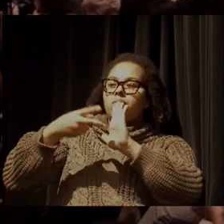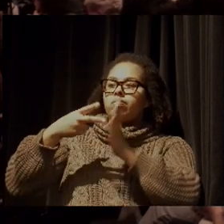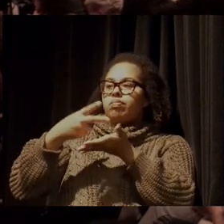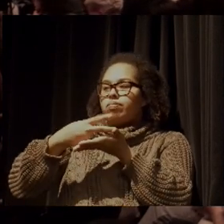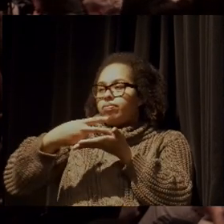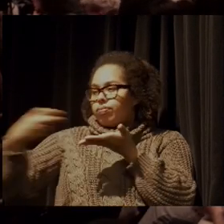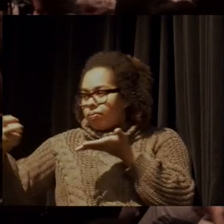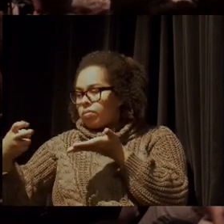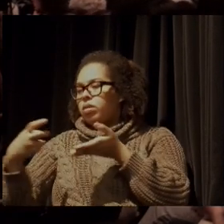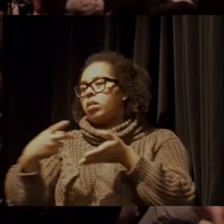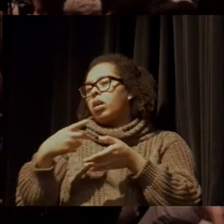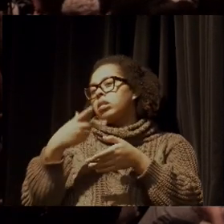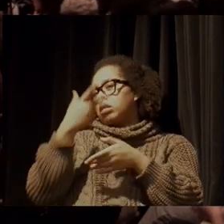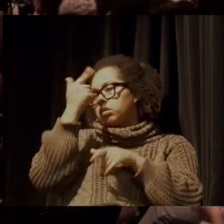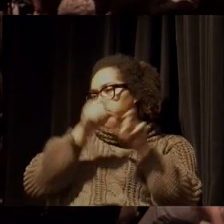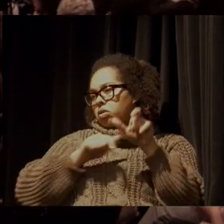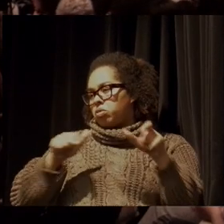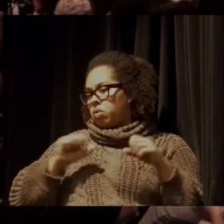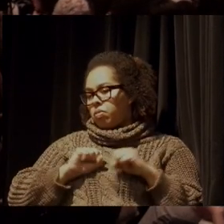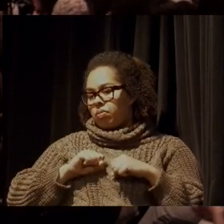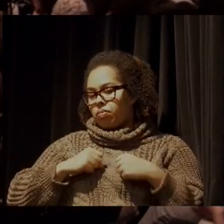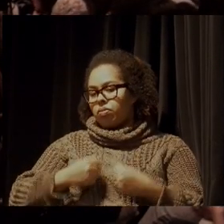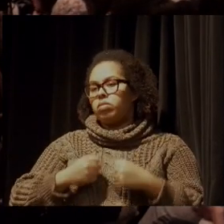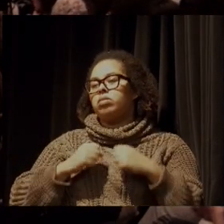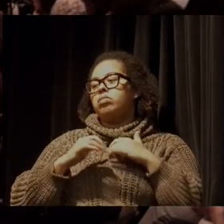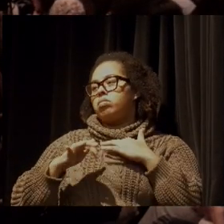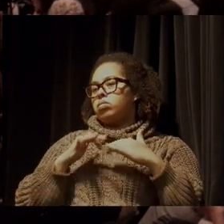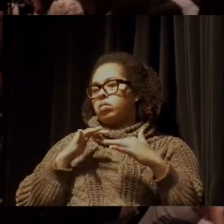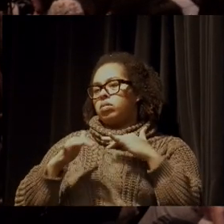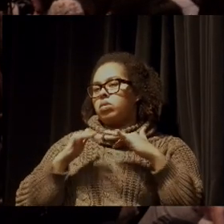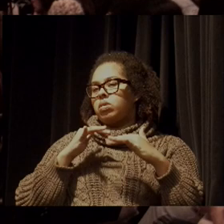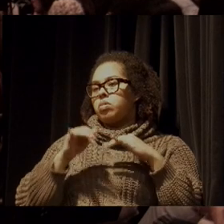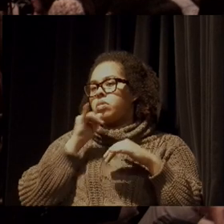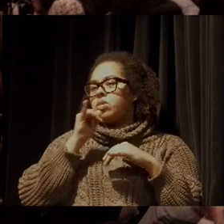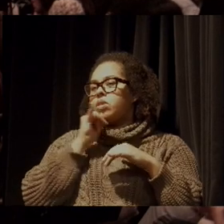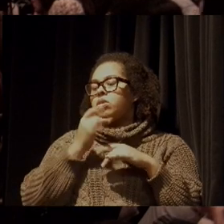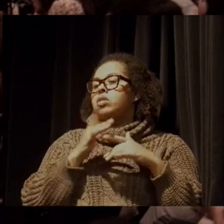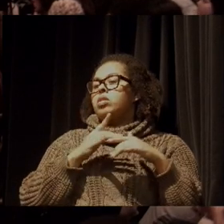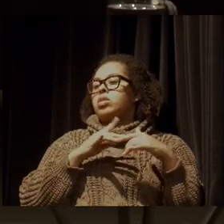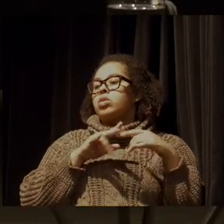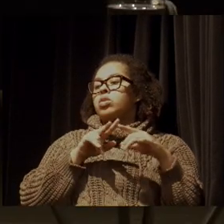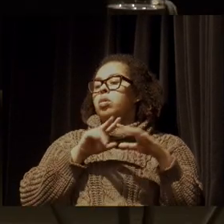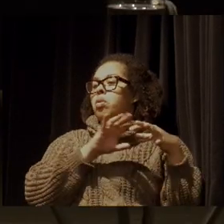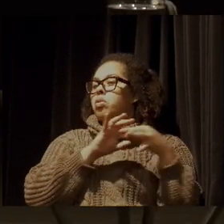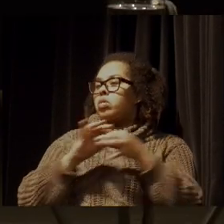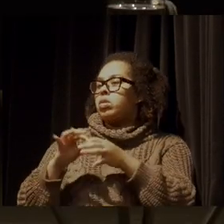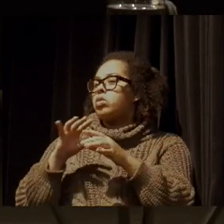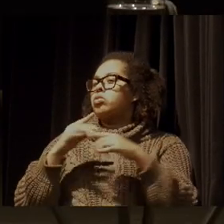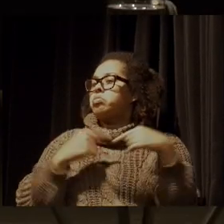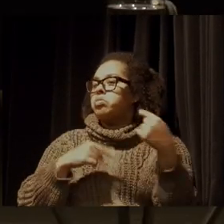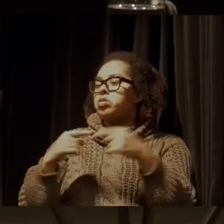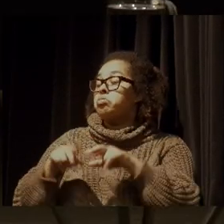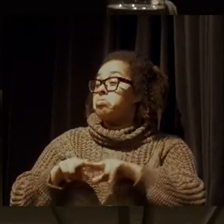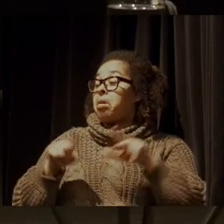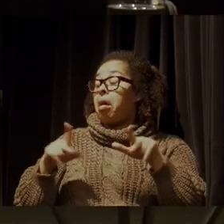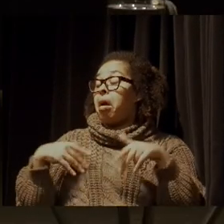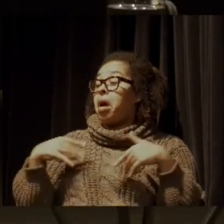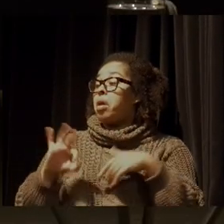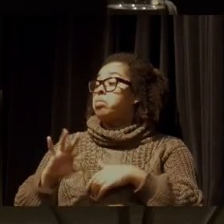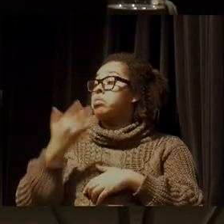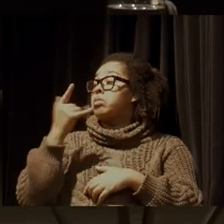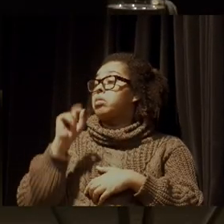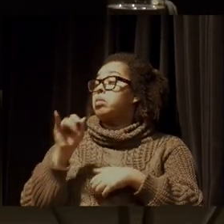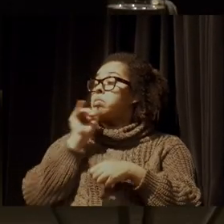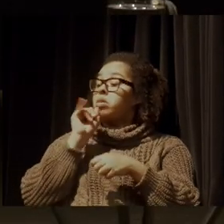se engajando politicamente dos diferentes espectros políticos. Aí veio a pandemia que